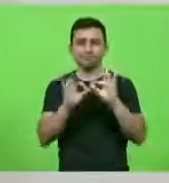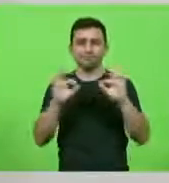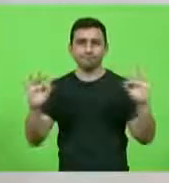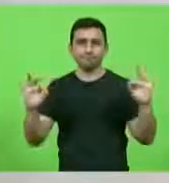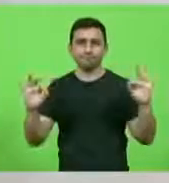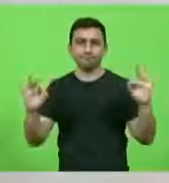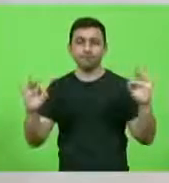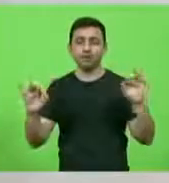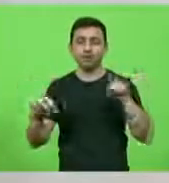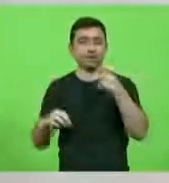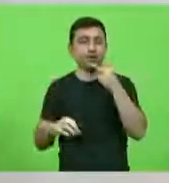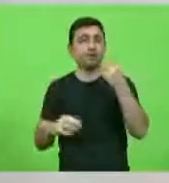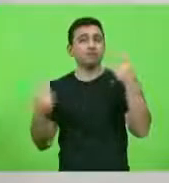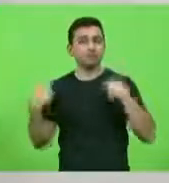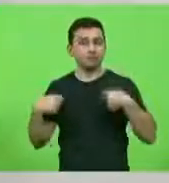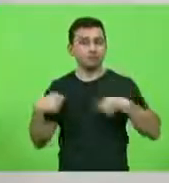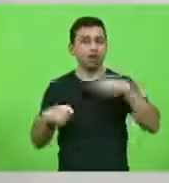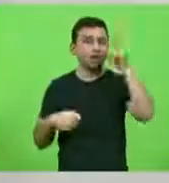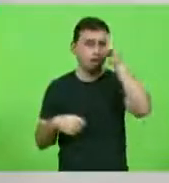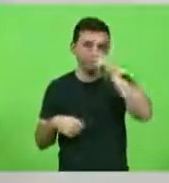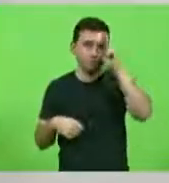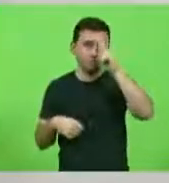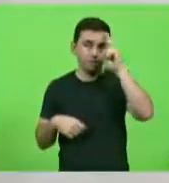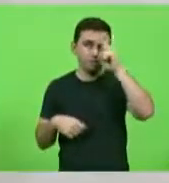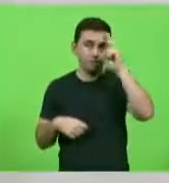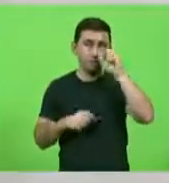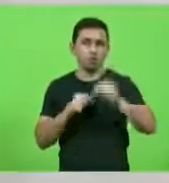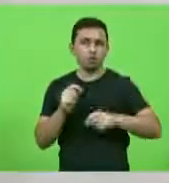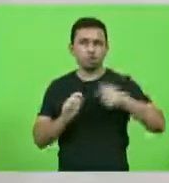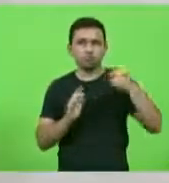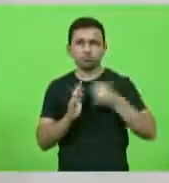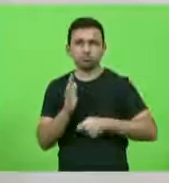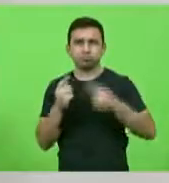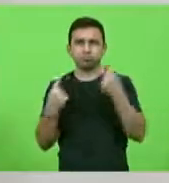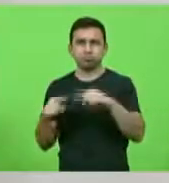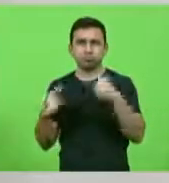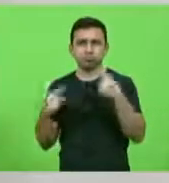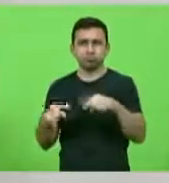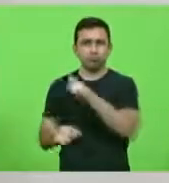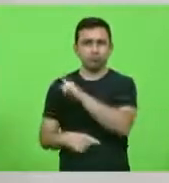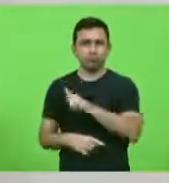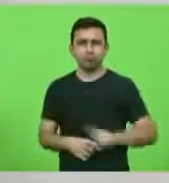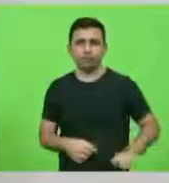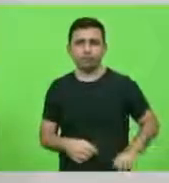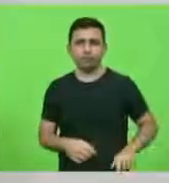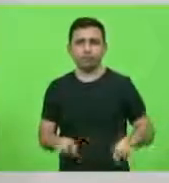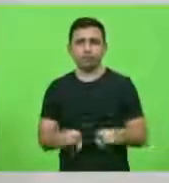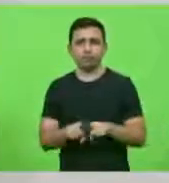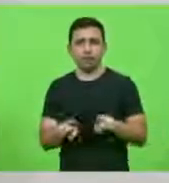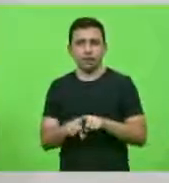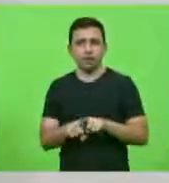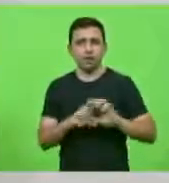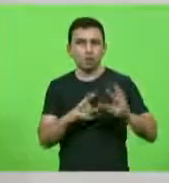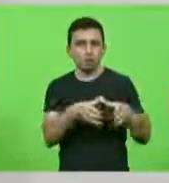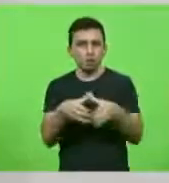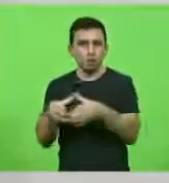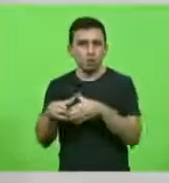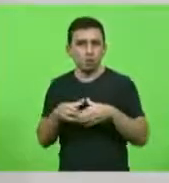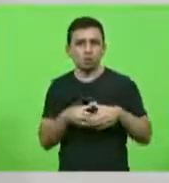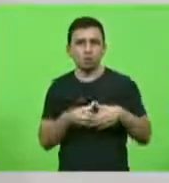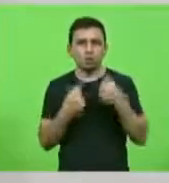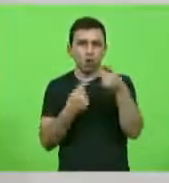que é necessário lembrar sempre das agressões dos governantes e de corporações às